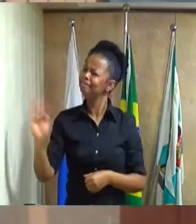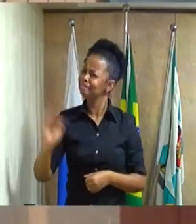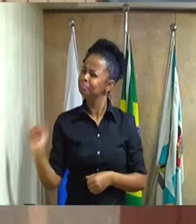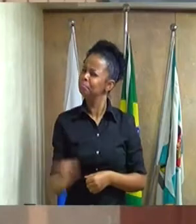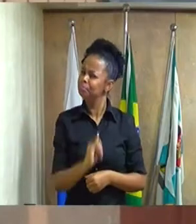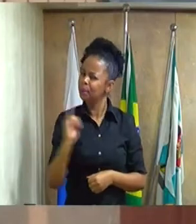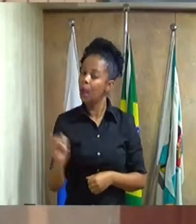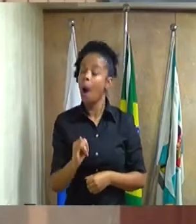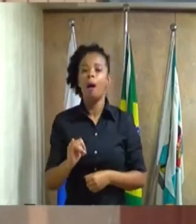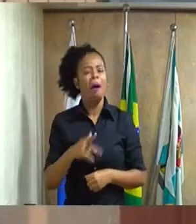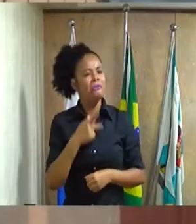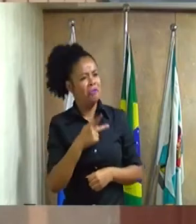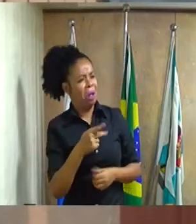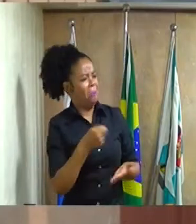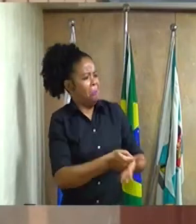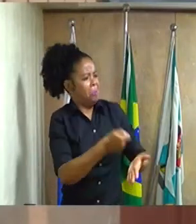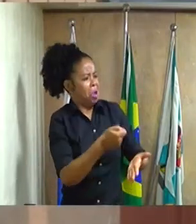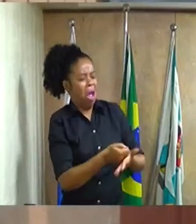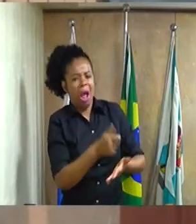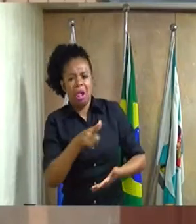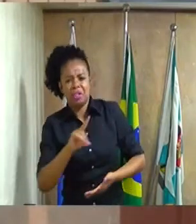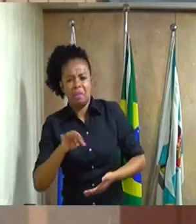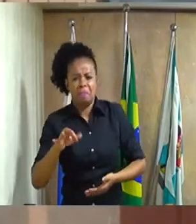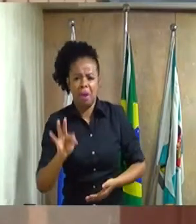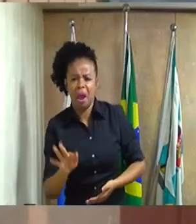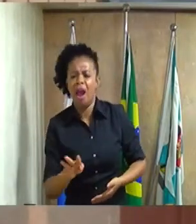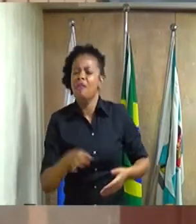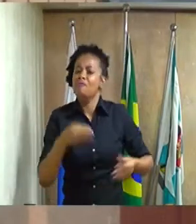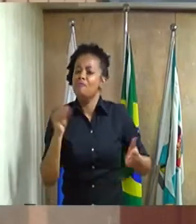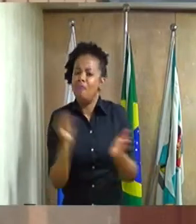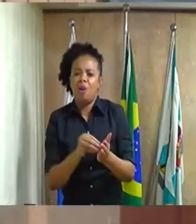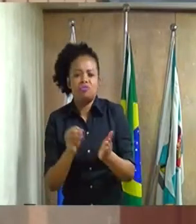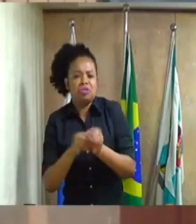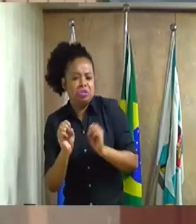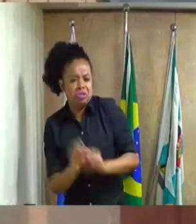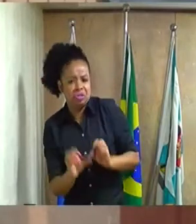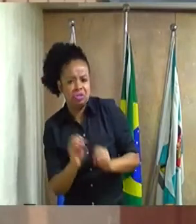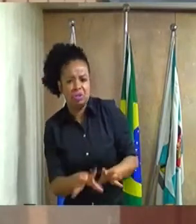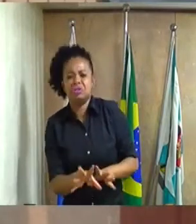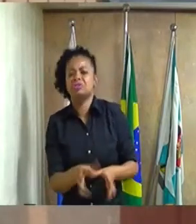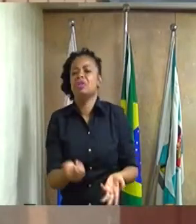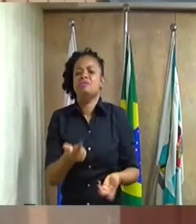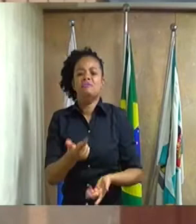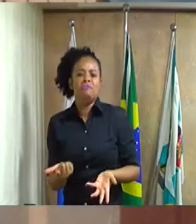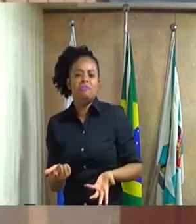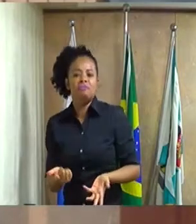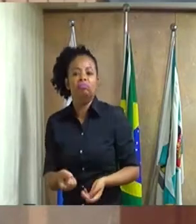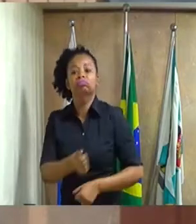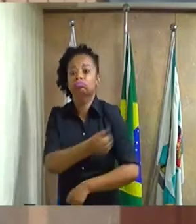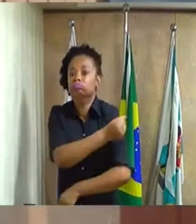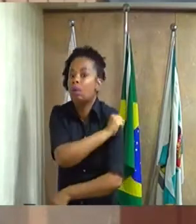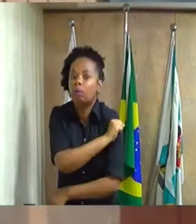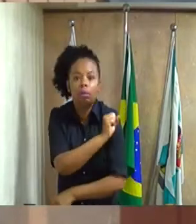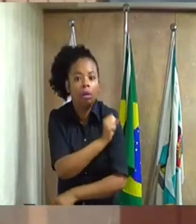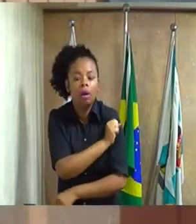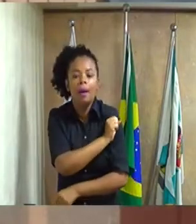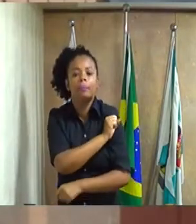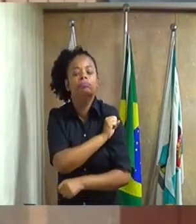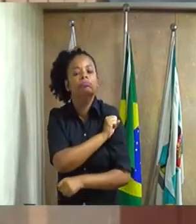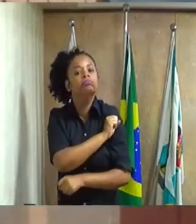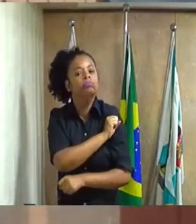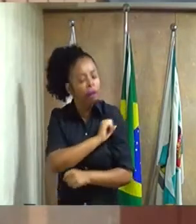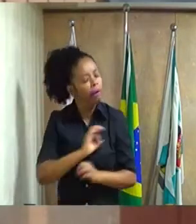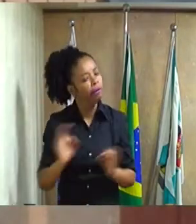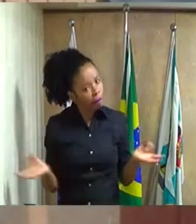obrigação do município pela LDB, o ensino fundamental no primeiro e segundo segmento, muito bem, agora ninguém é